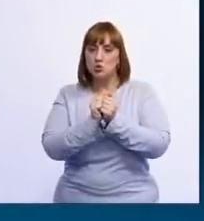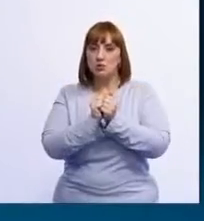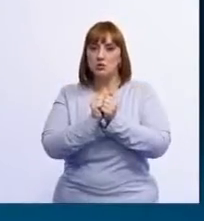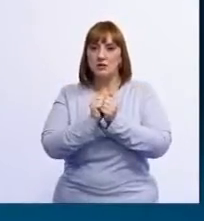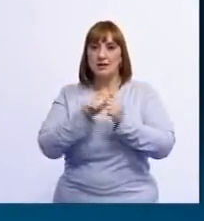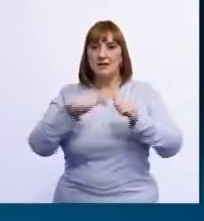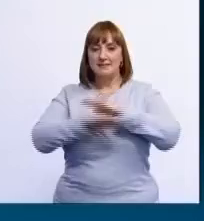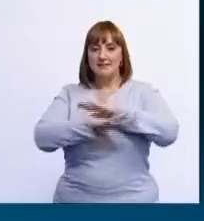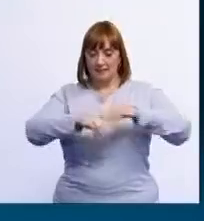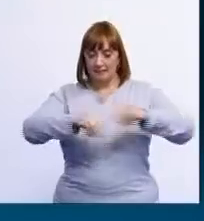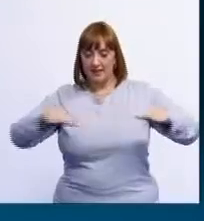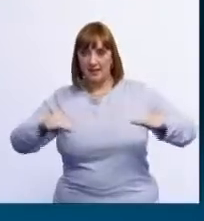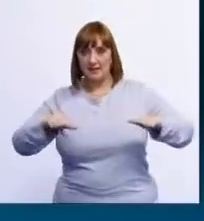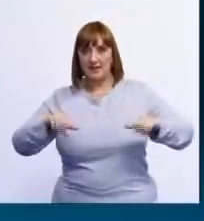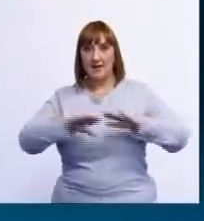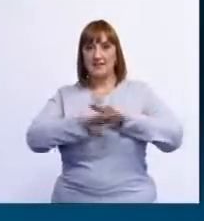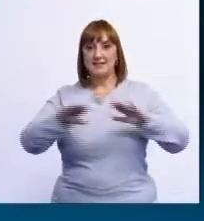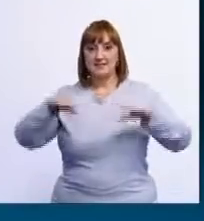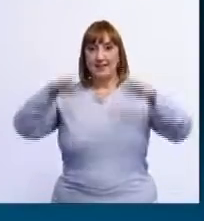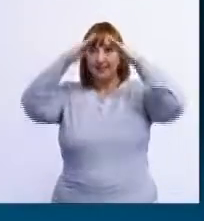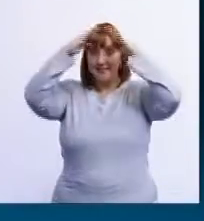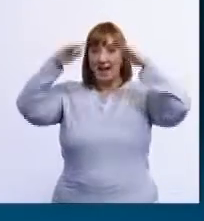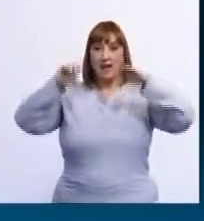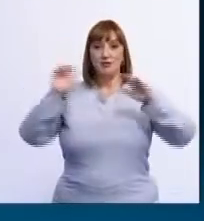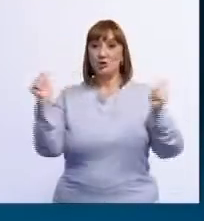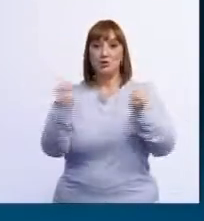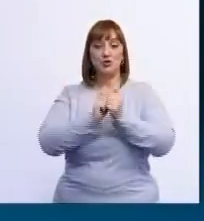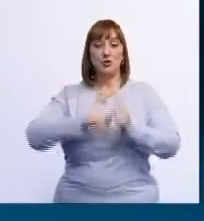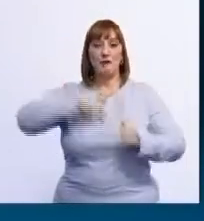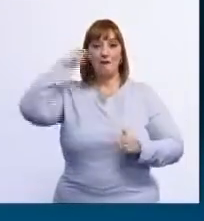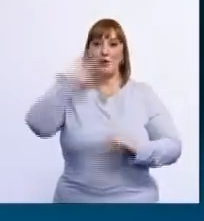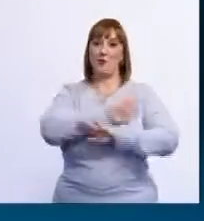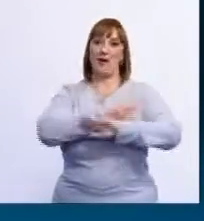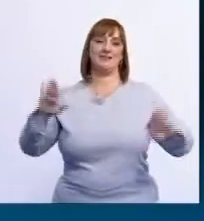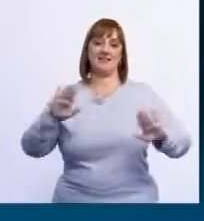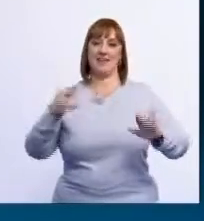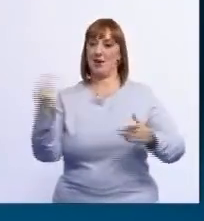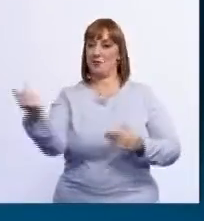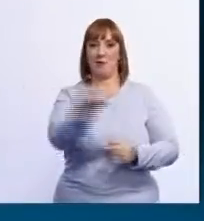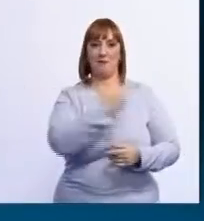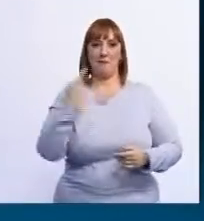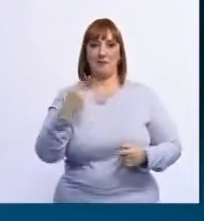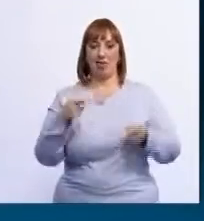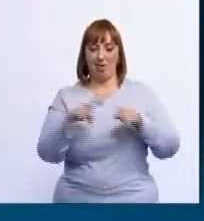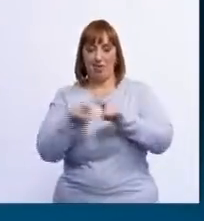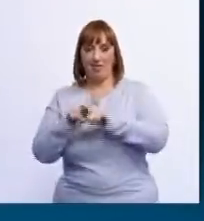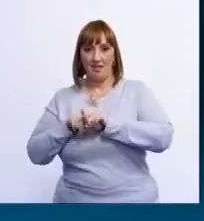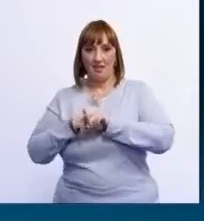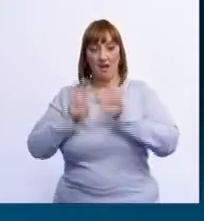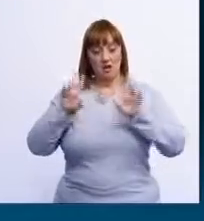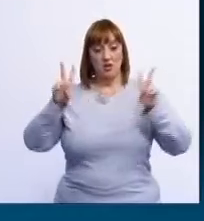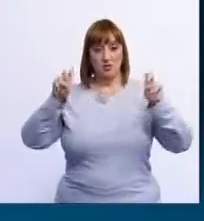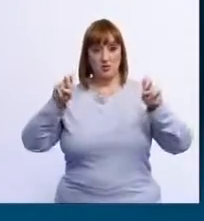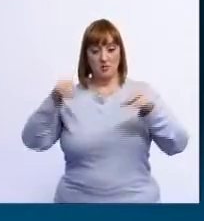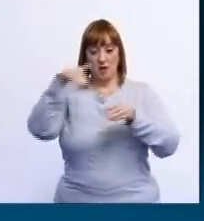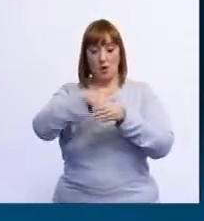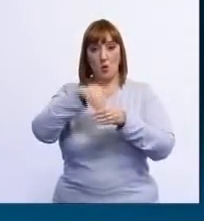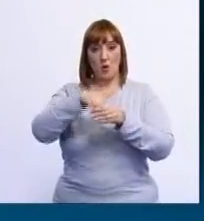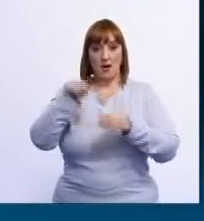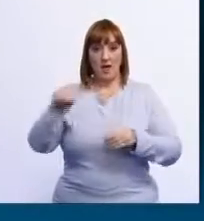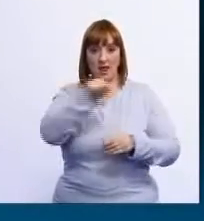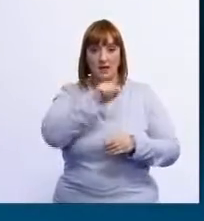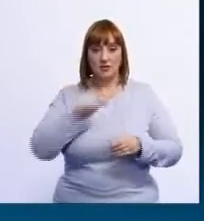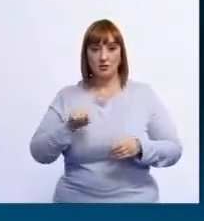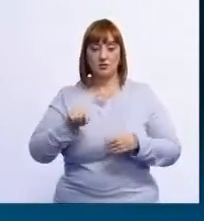-terra, só não estou junto com sem-vergonha, como alguns aqui estão. Agora, em relação a isso, Daciolo, as urnas eletrônicas